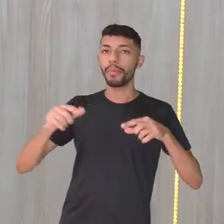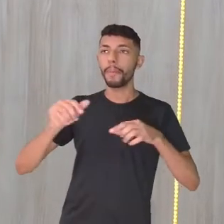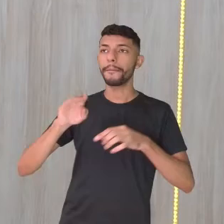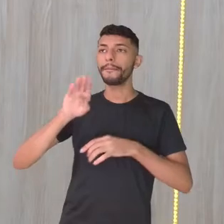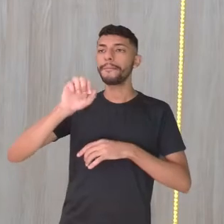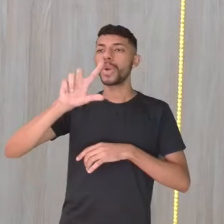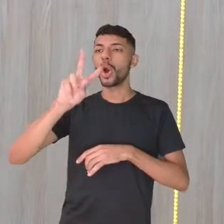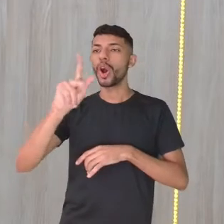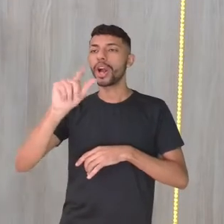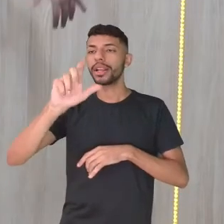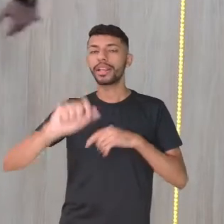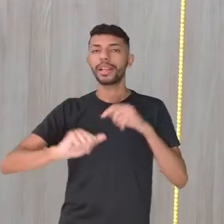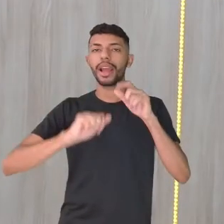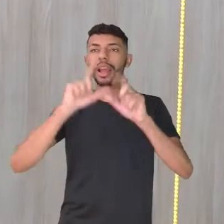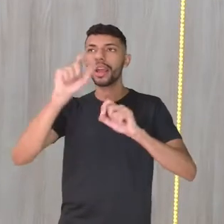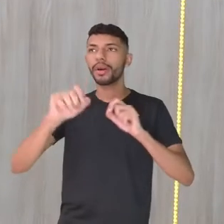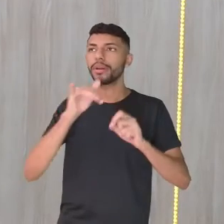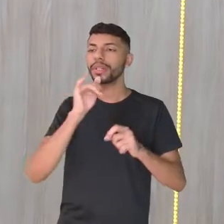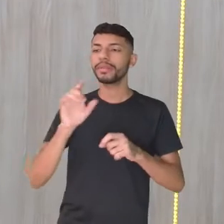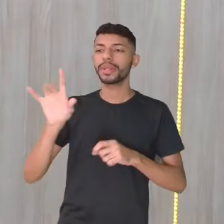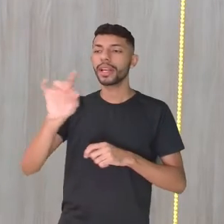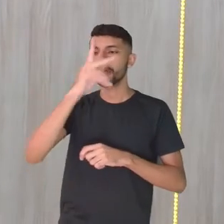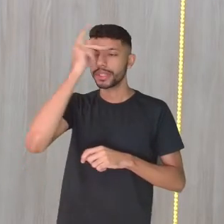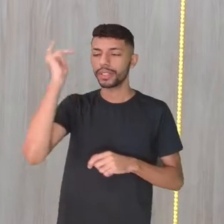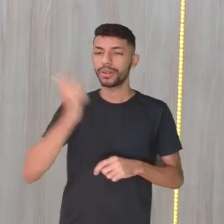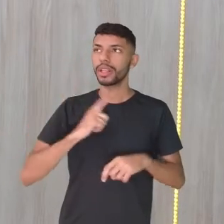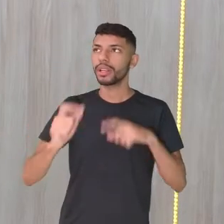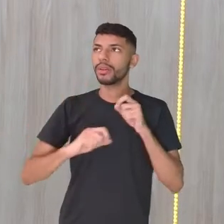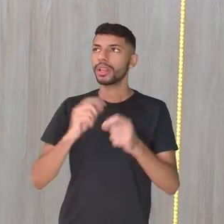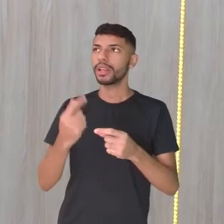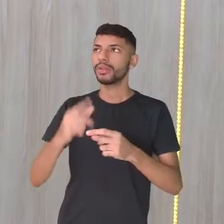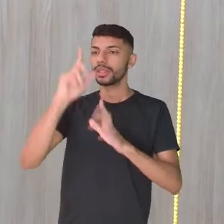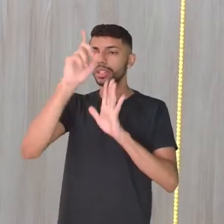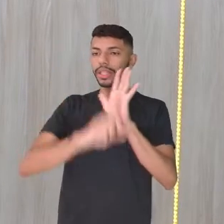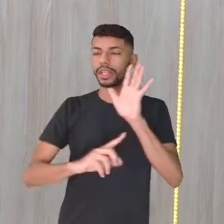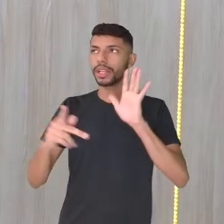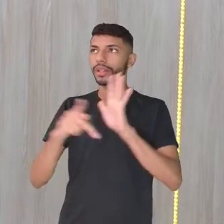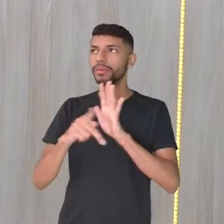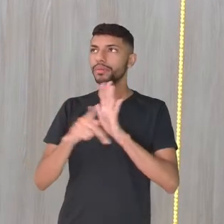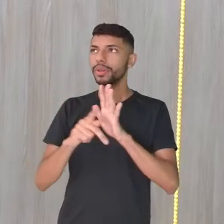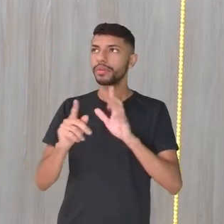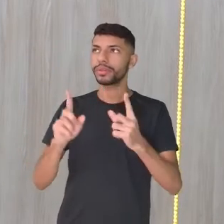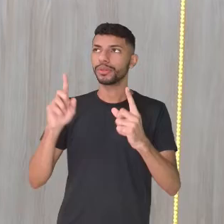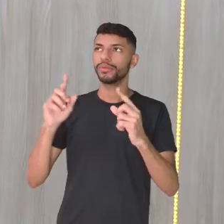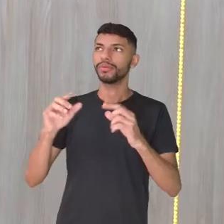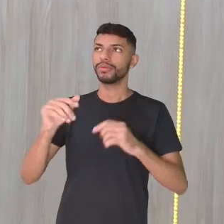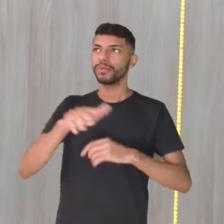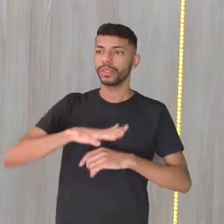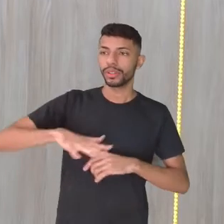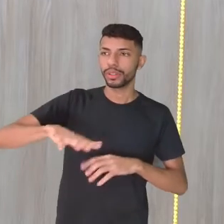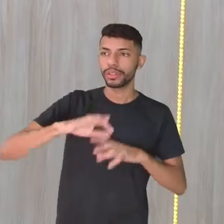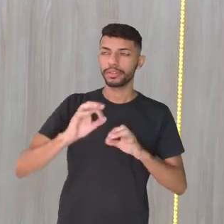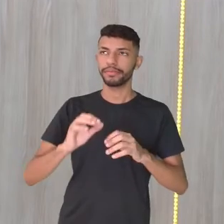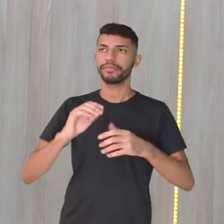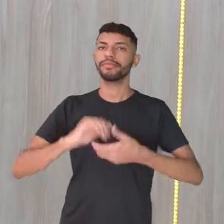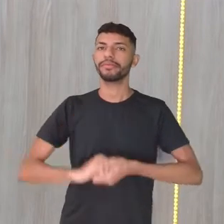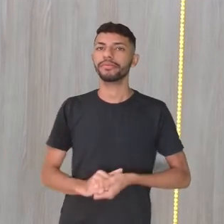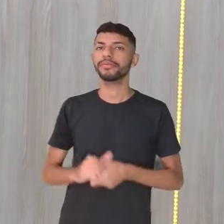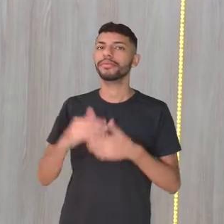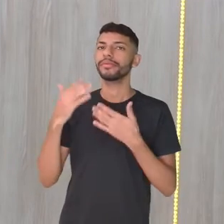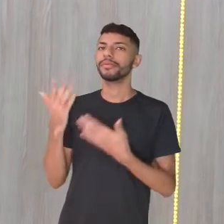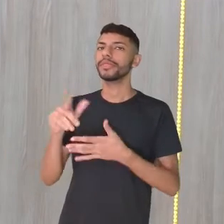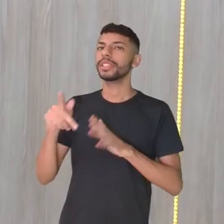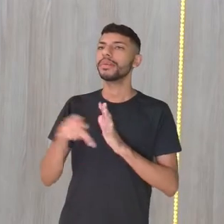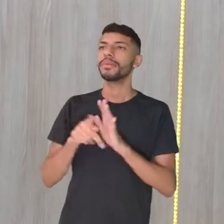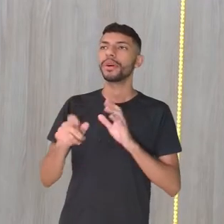direito a um metro e meio de espaço bolha. Se você passa dentro desse espaço de um metro e meio da pessoa, tem que pedir licença. Isso, raciocínio